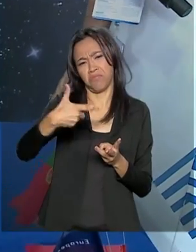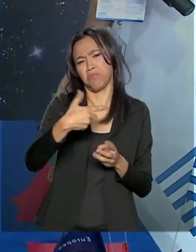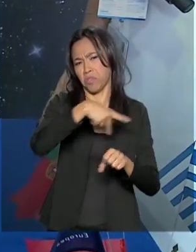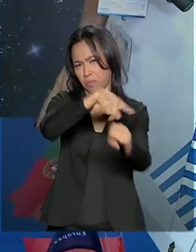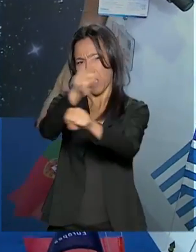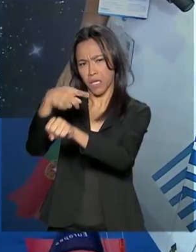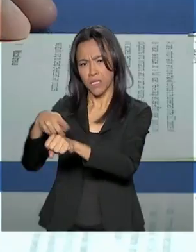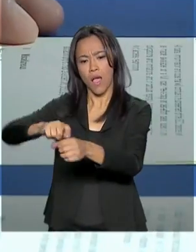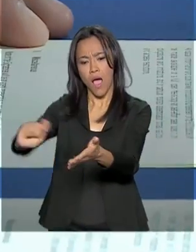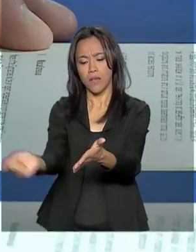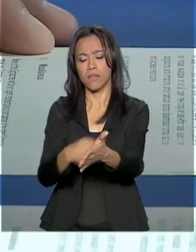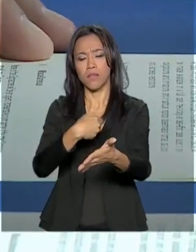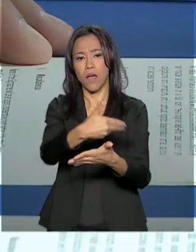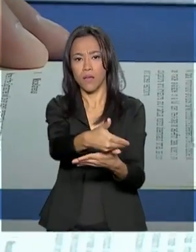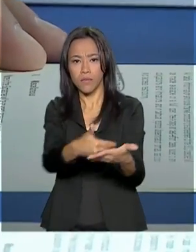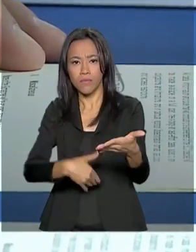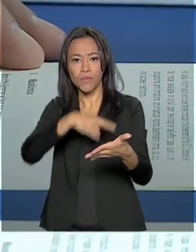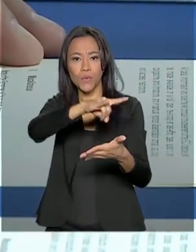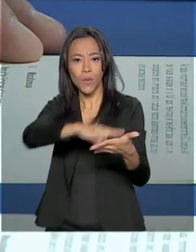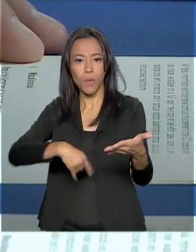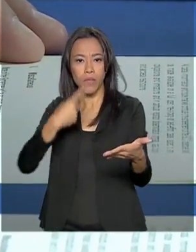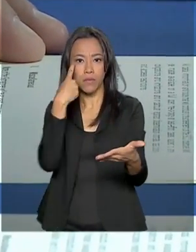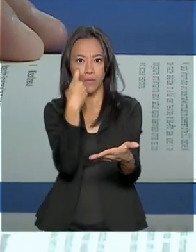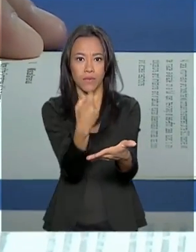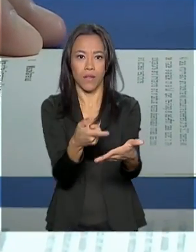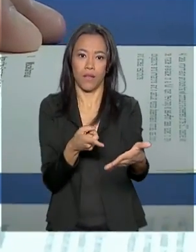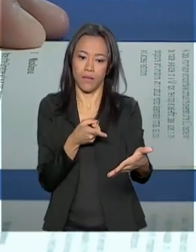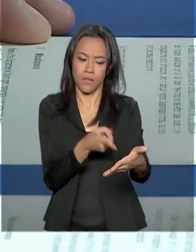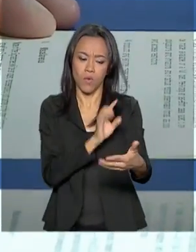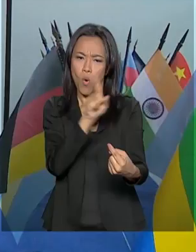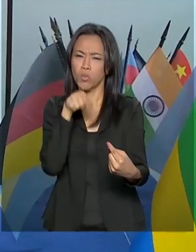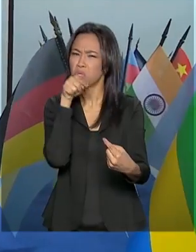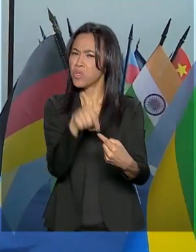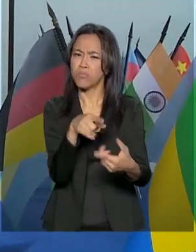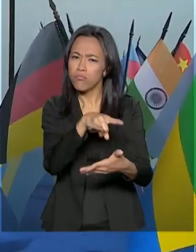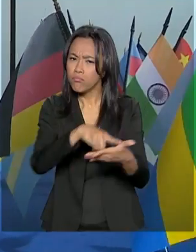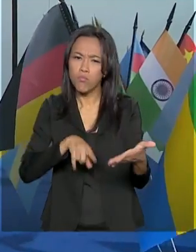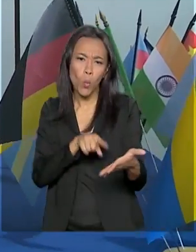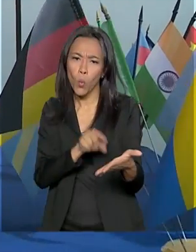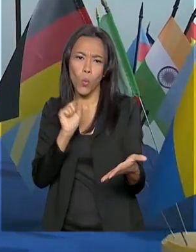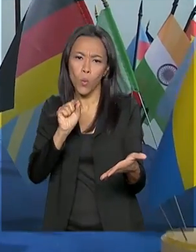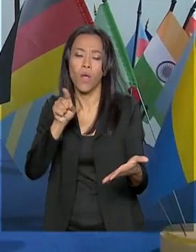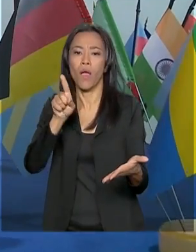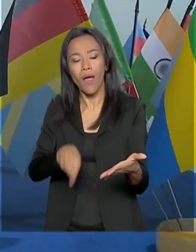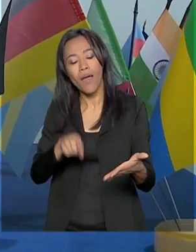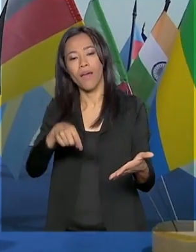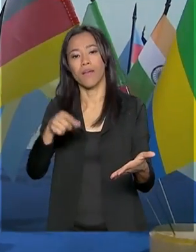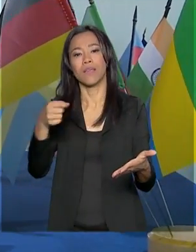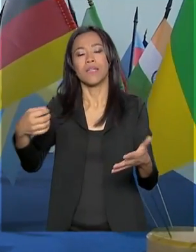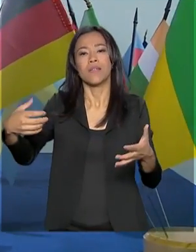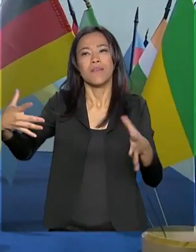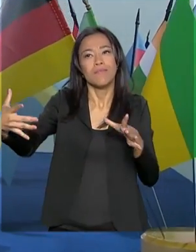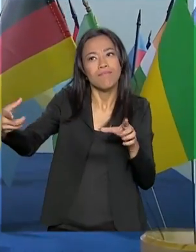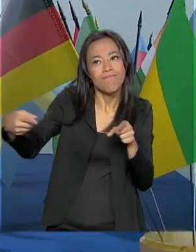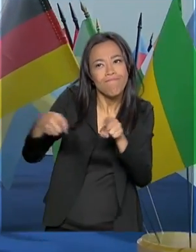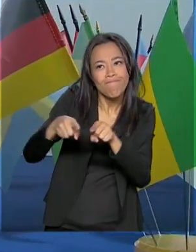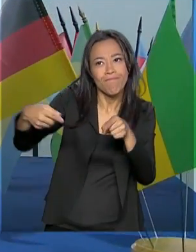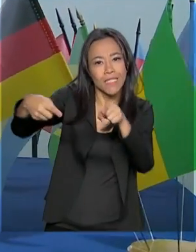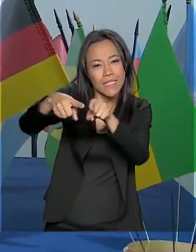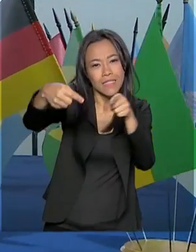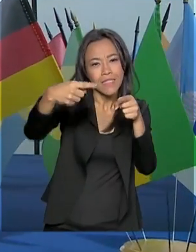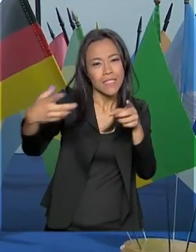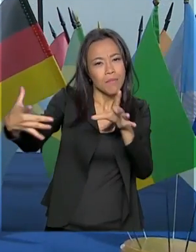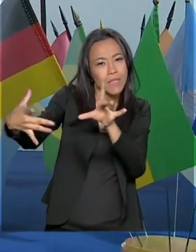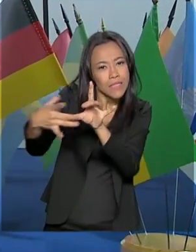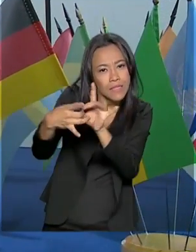assinaram uma declaração de interesses. O objetivo do documento é estreitar os laços entre os países sobre